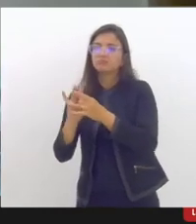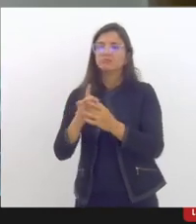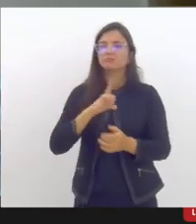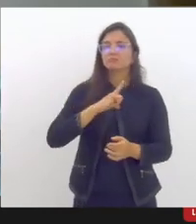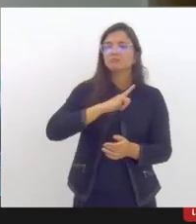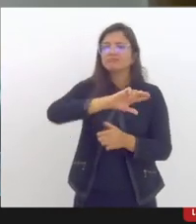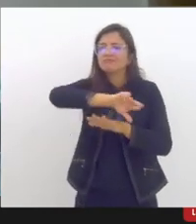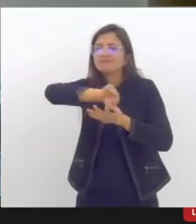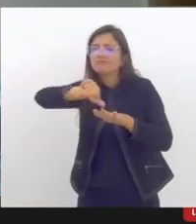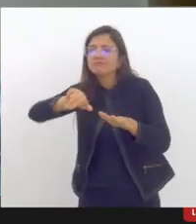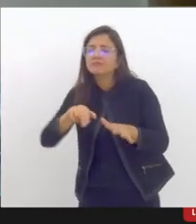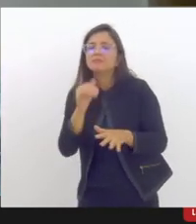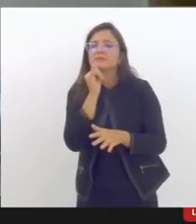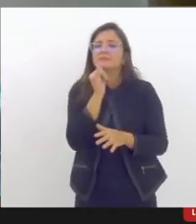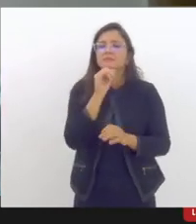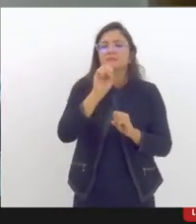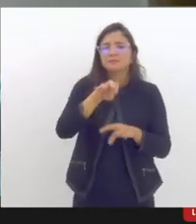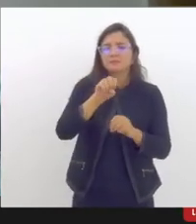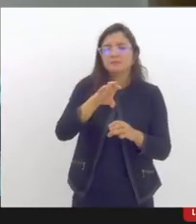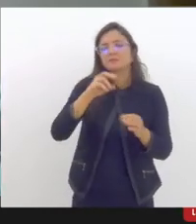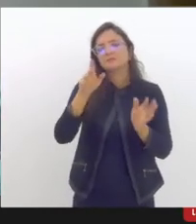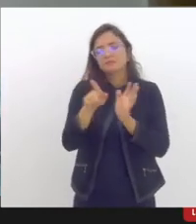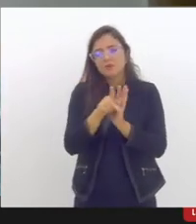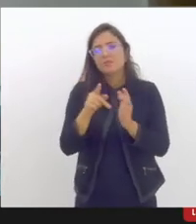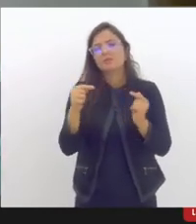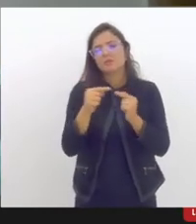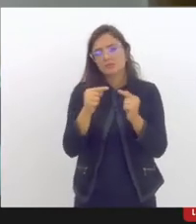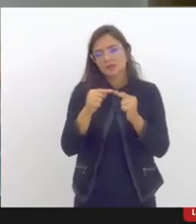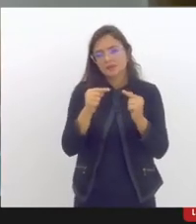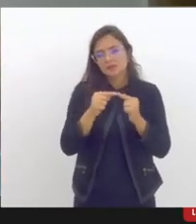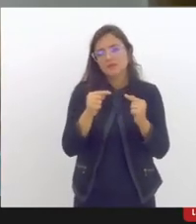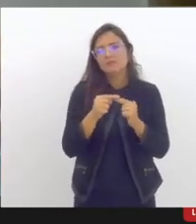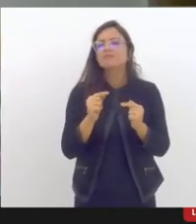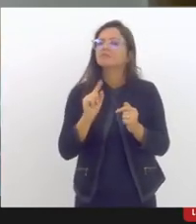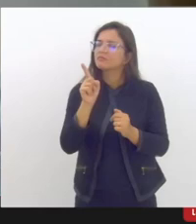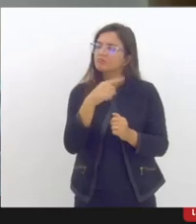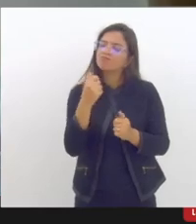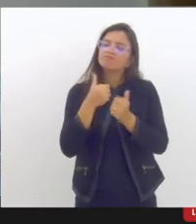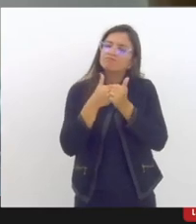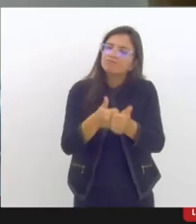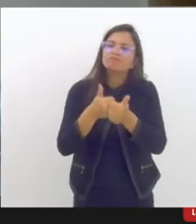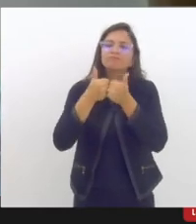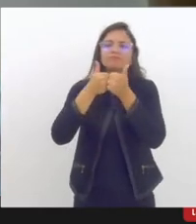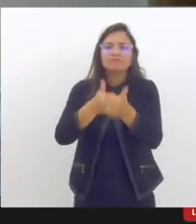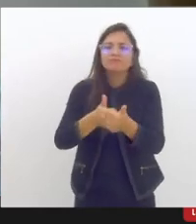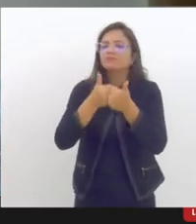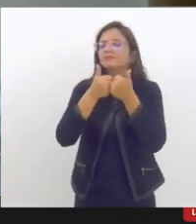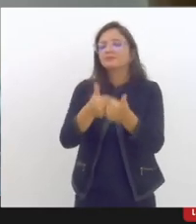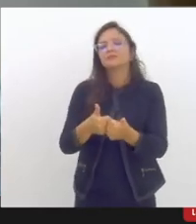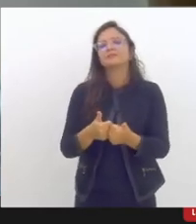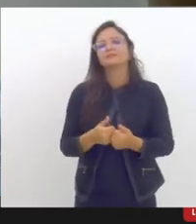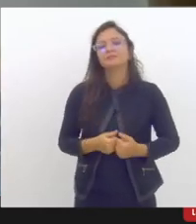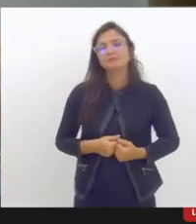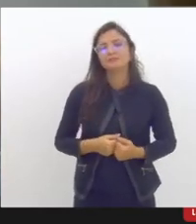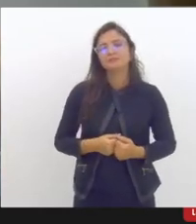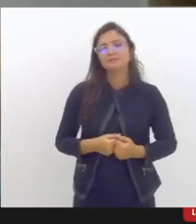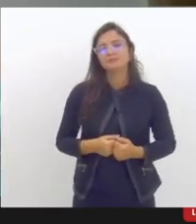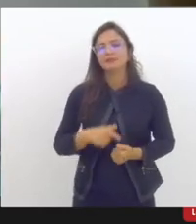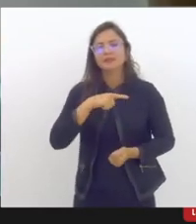modalidades educacionais são acompanhadas pela gente. Então, as unidades